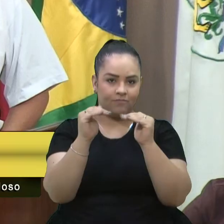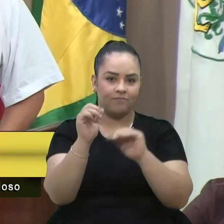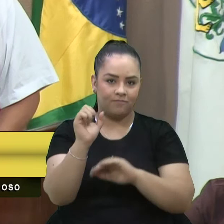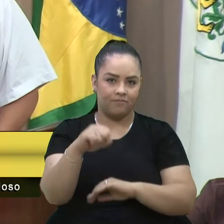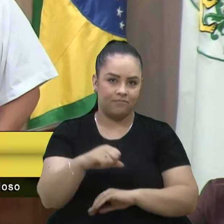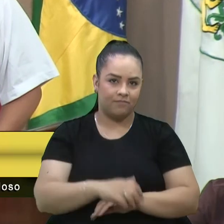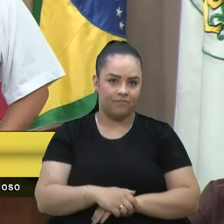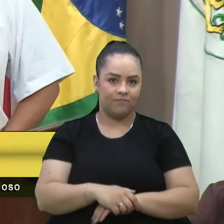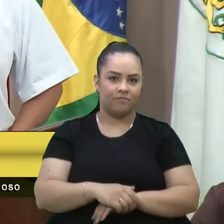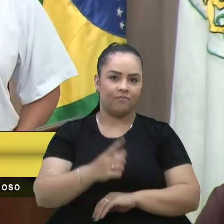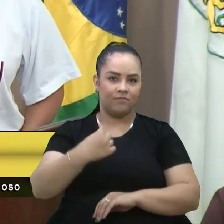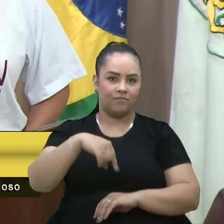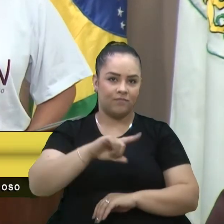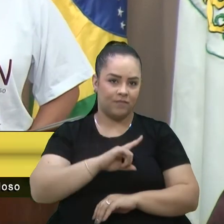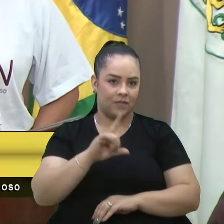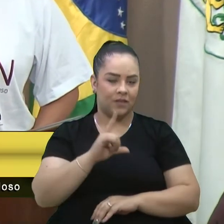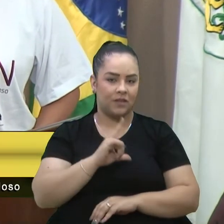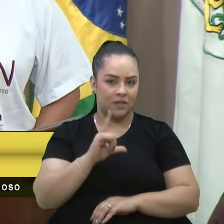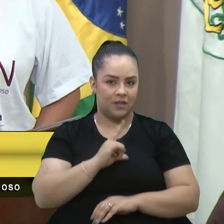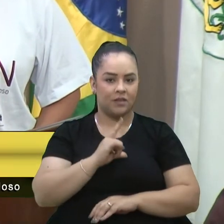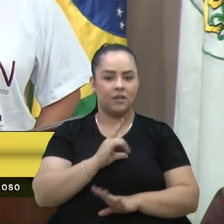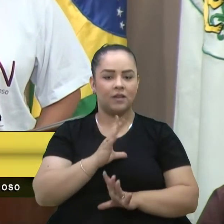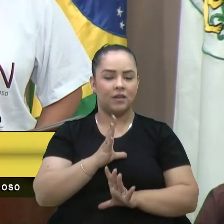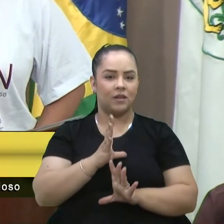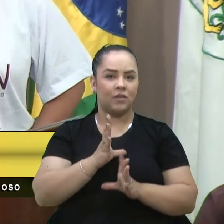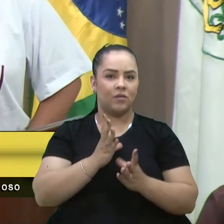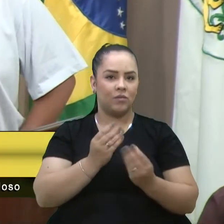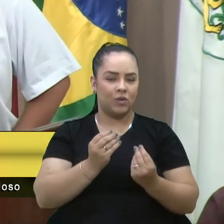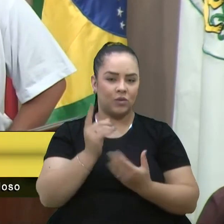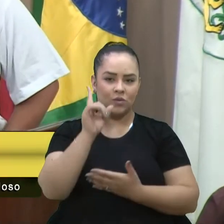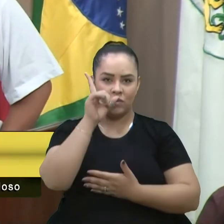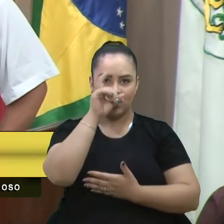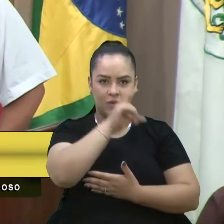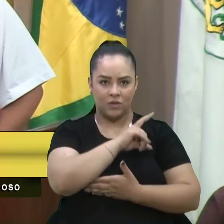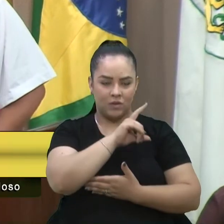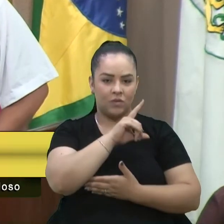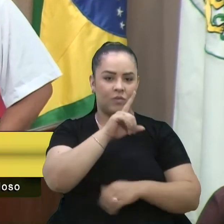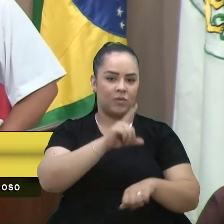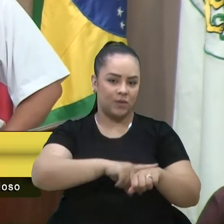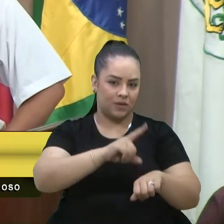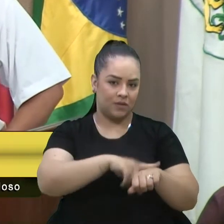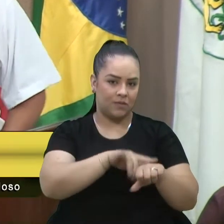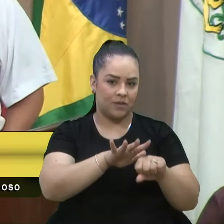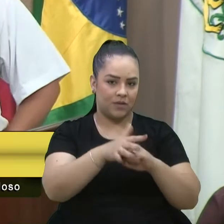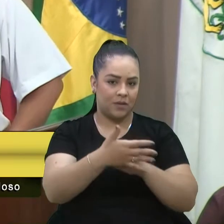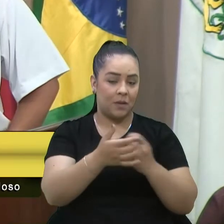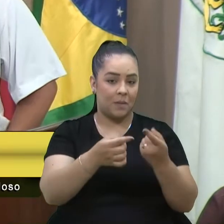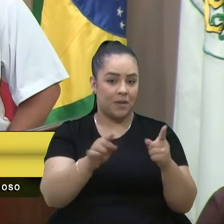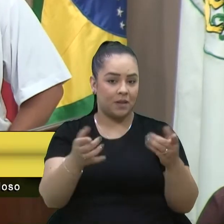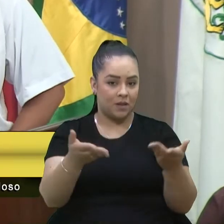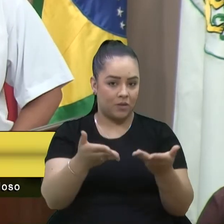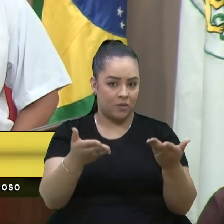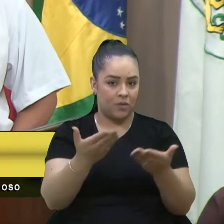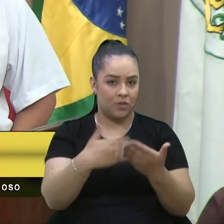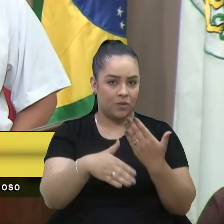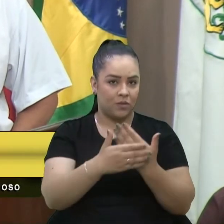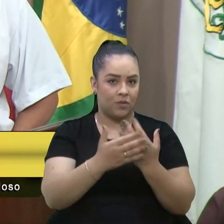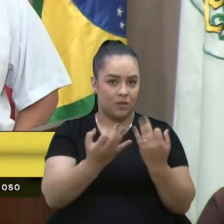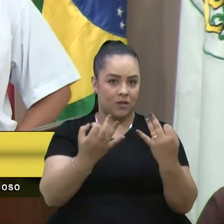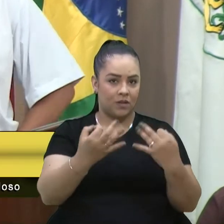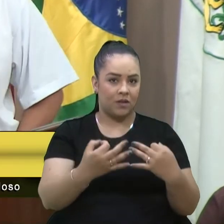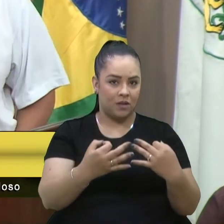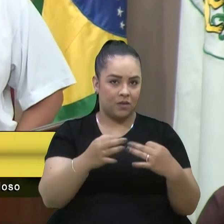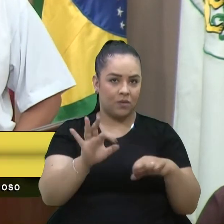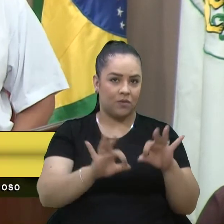Nós tivemos muitas dificuldades na fase da pandemia, mas agora está se estabelecendo